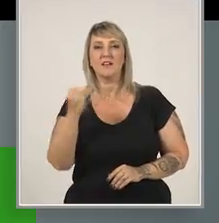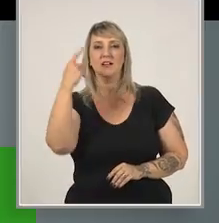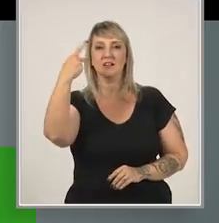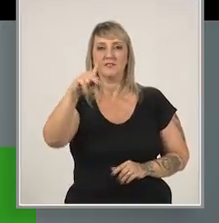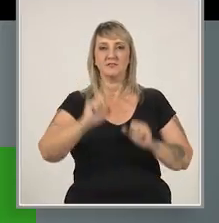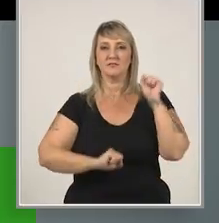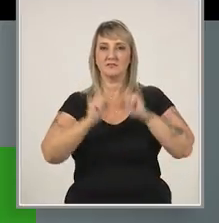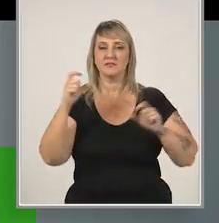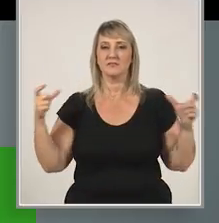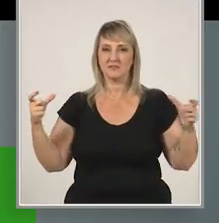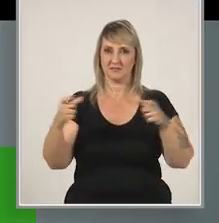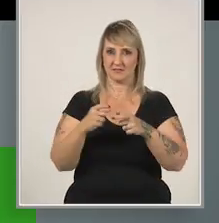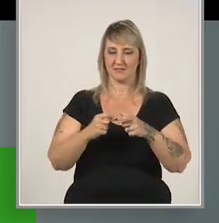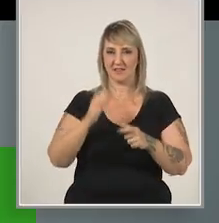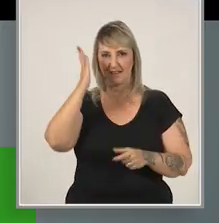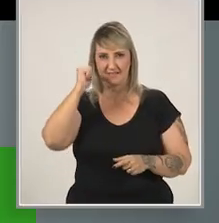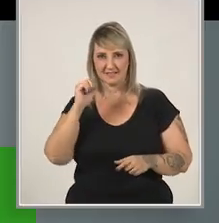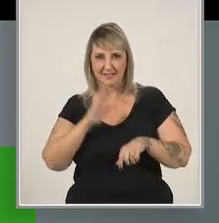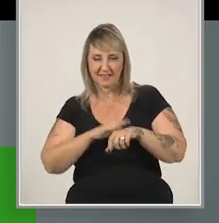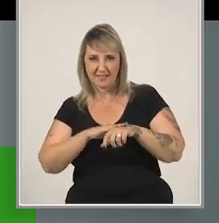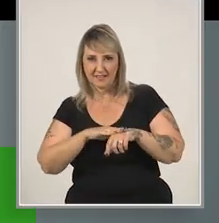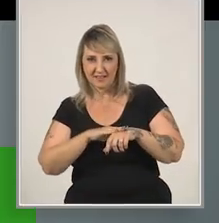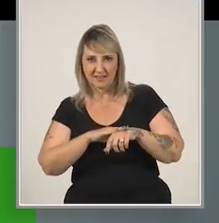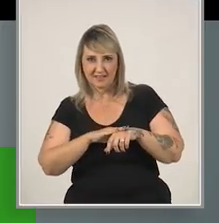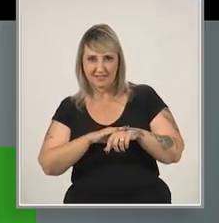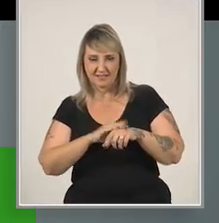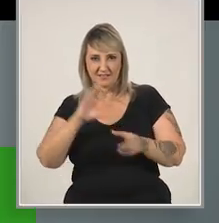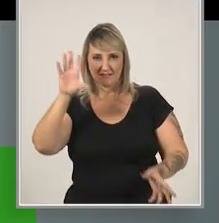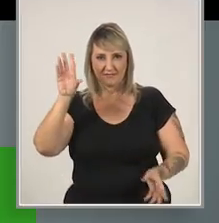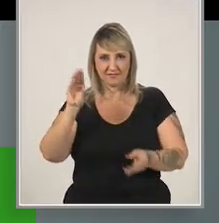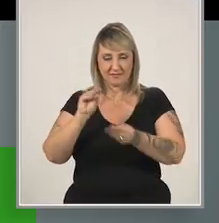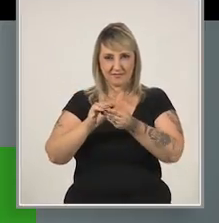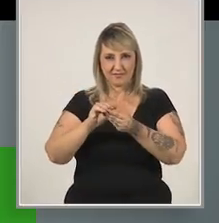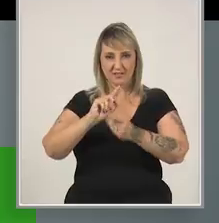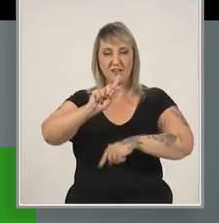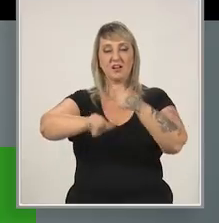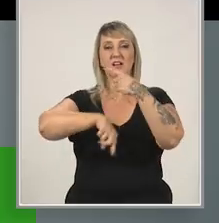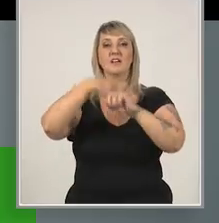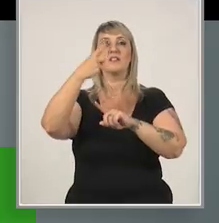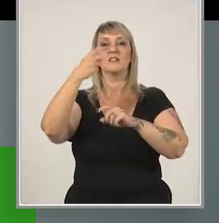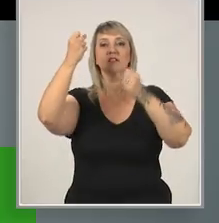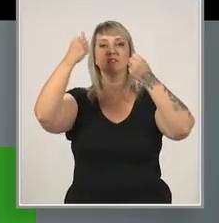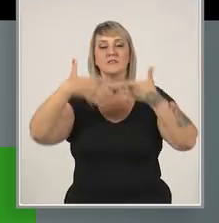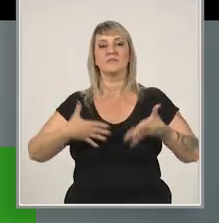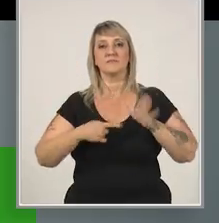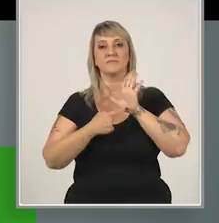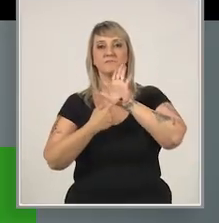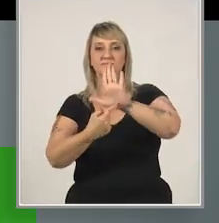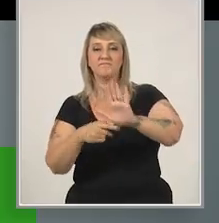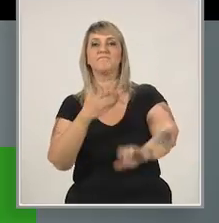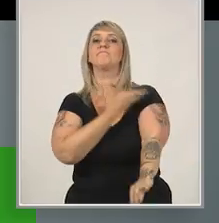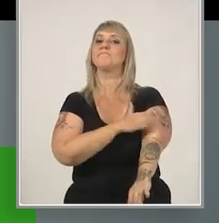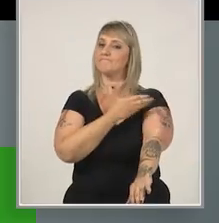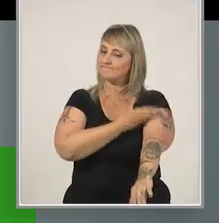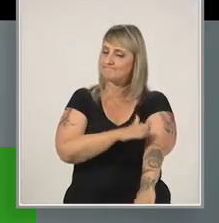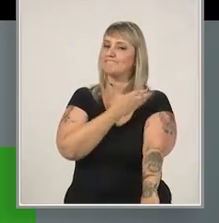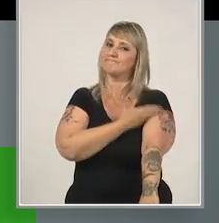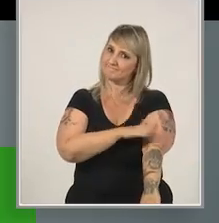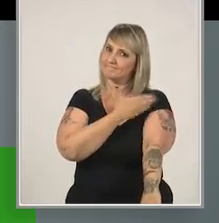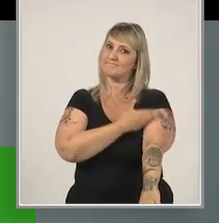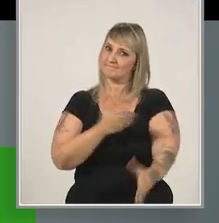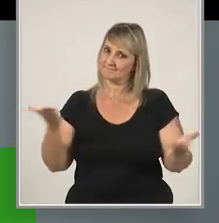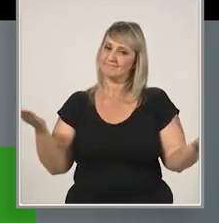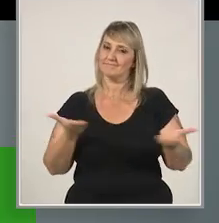o valuation de sua startup? Sabe fazer um pitch? E um elevator pitch? É hora de treinar,